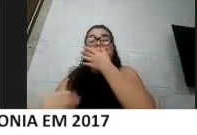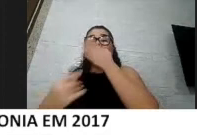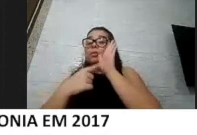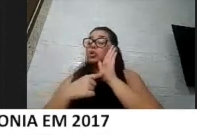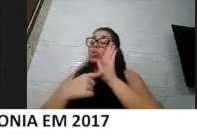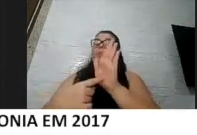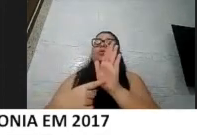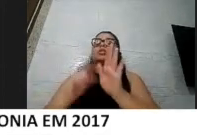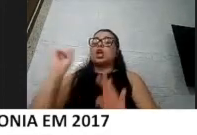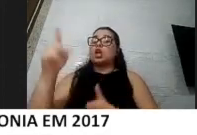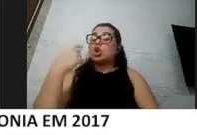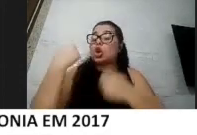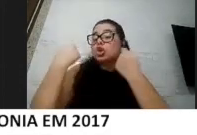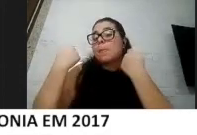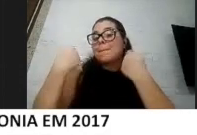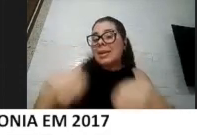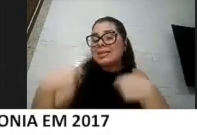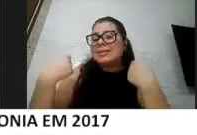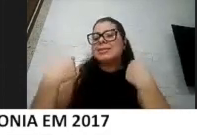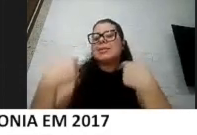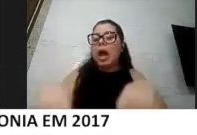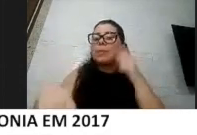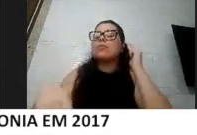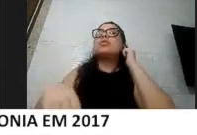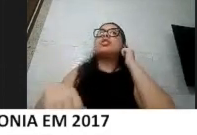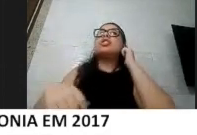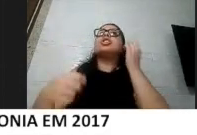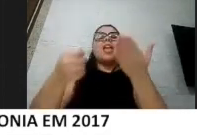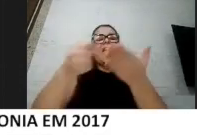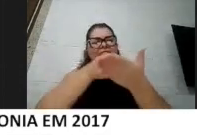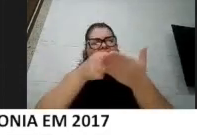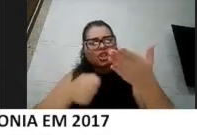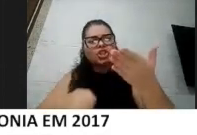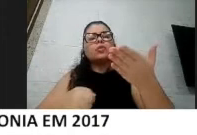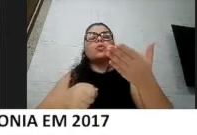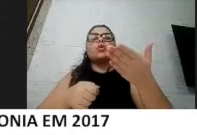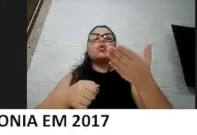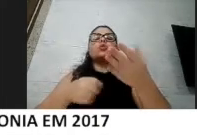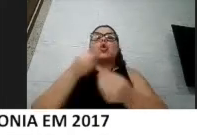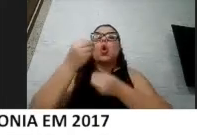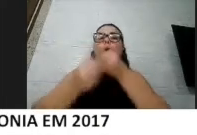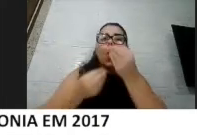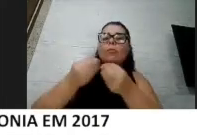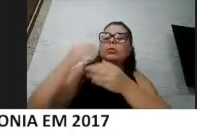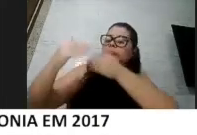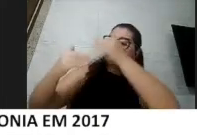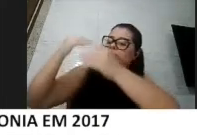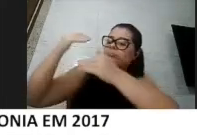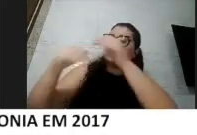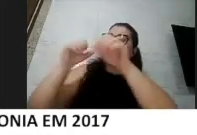publicações específicas sobre a evolução da covid-19 nas pessoas com deficiência em geral.